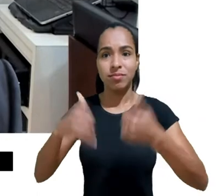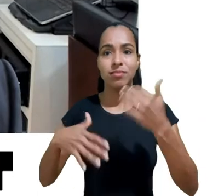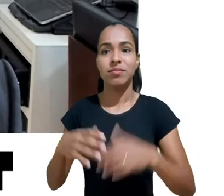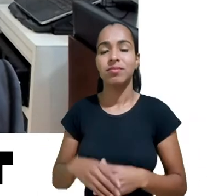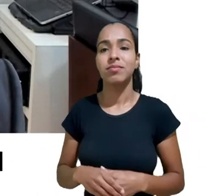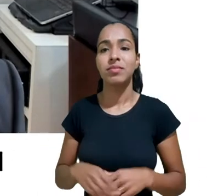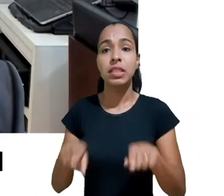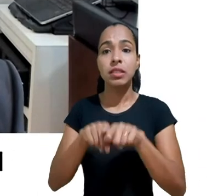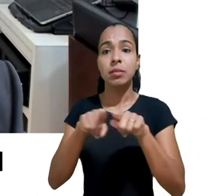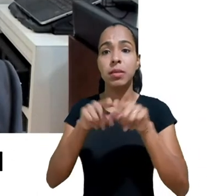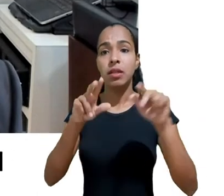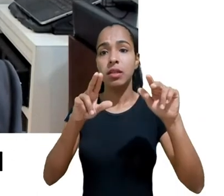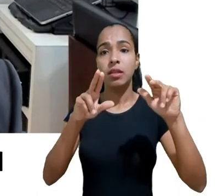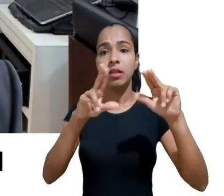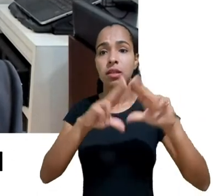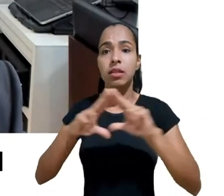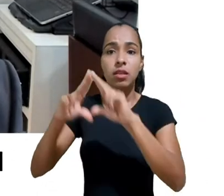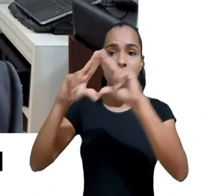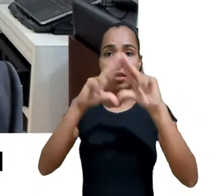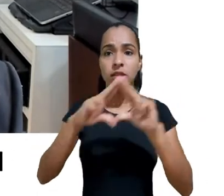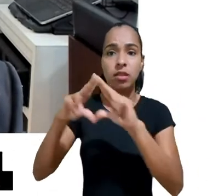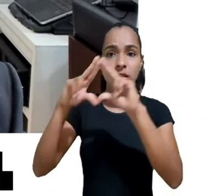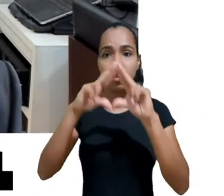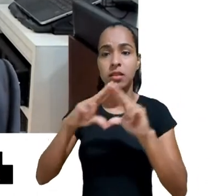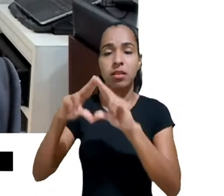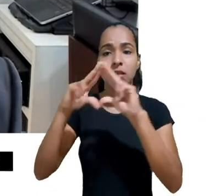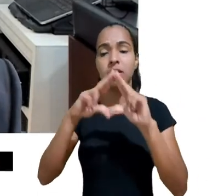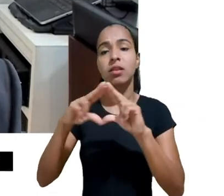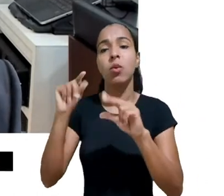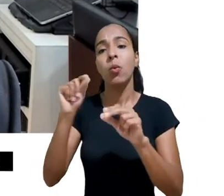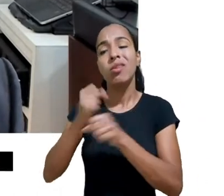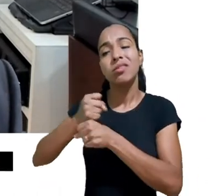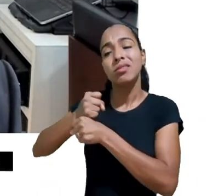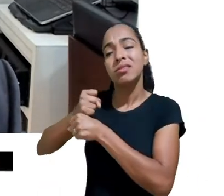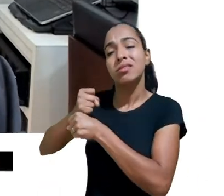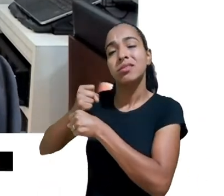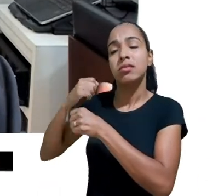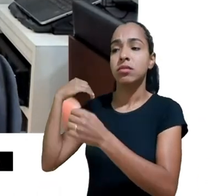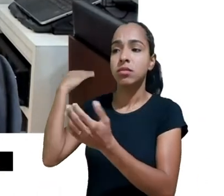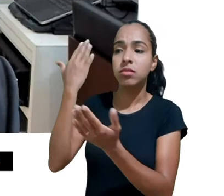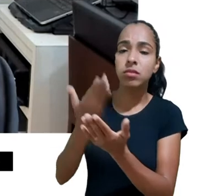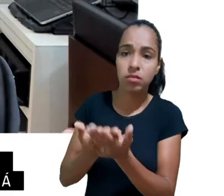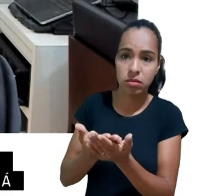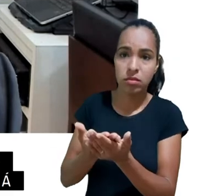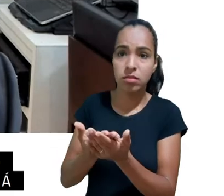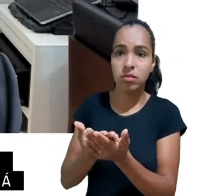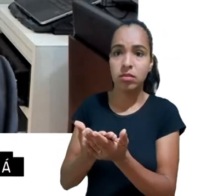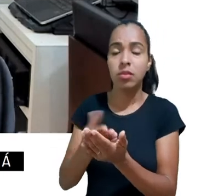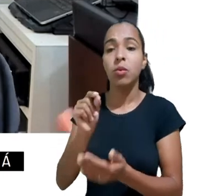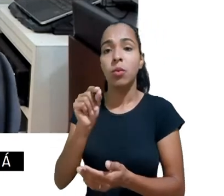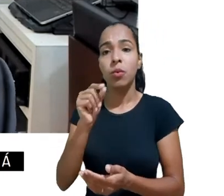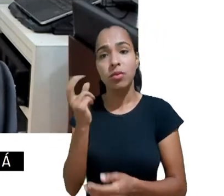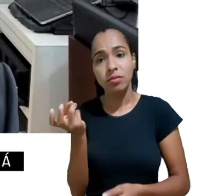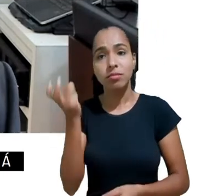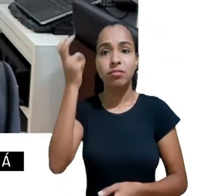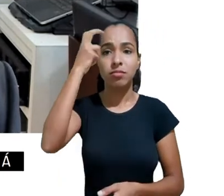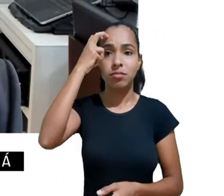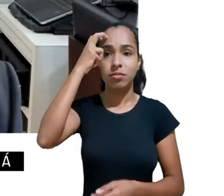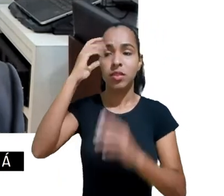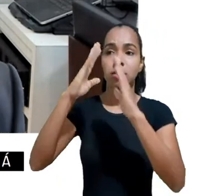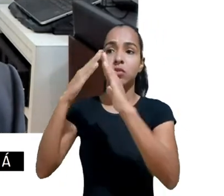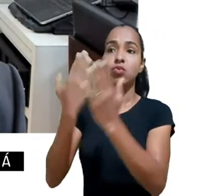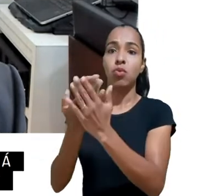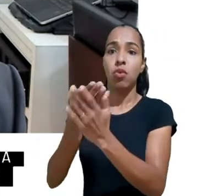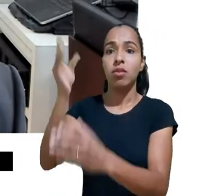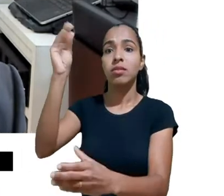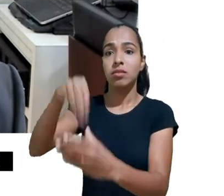por tantos anos isso já virou algo culturalmente muito enraizado nas escolas nas crianças nas famílias